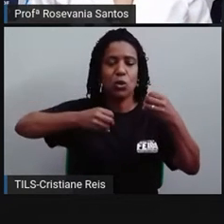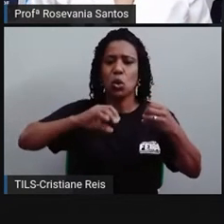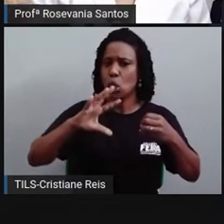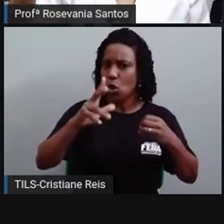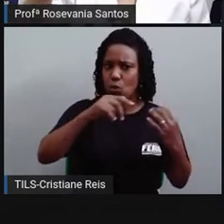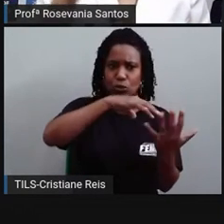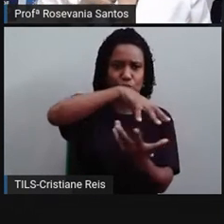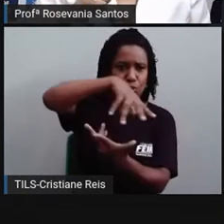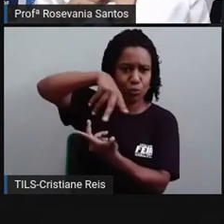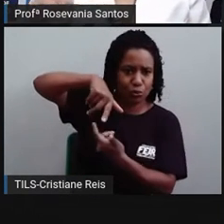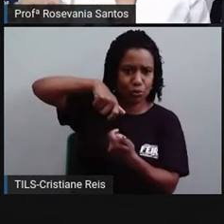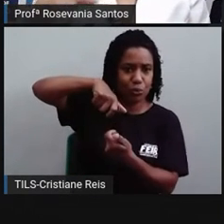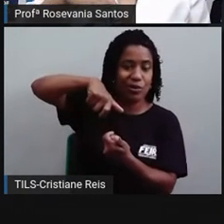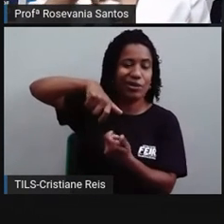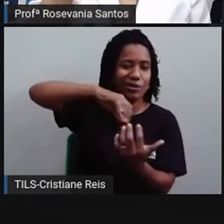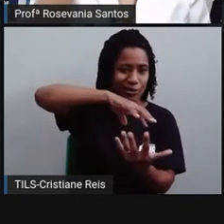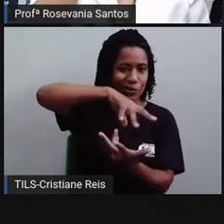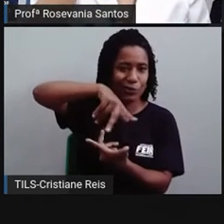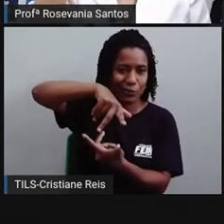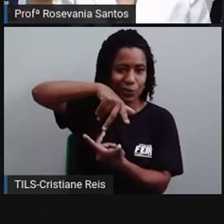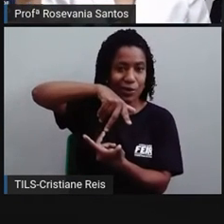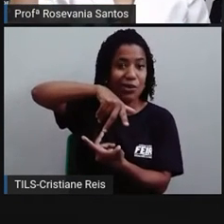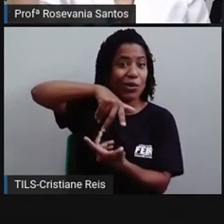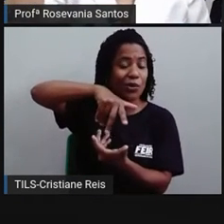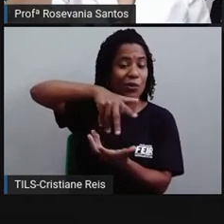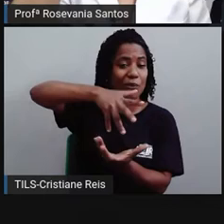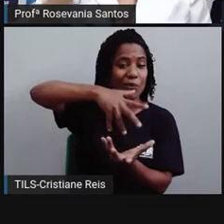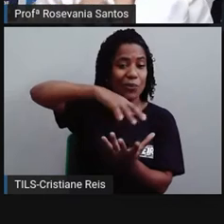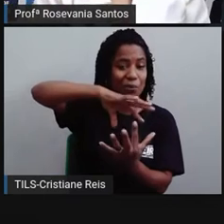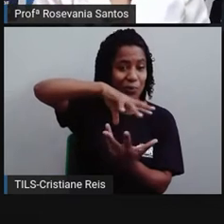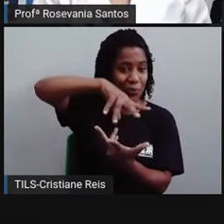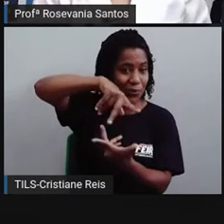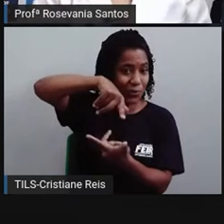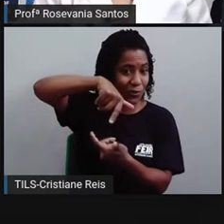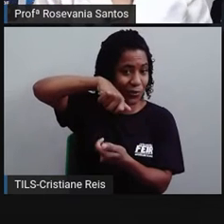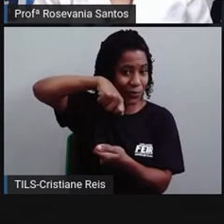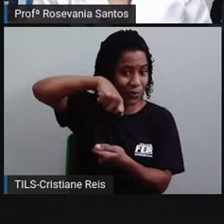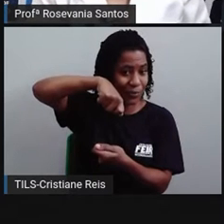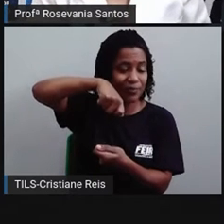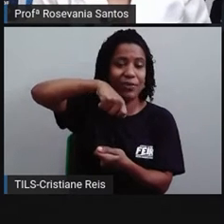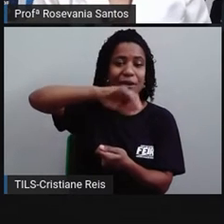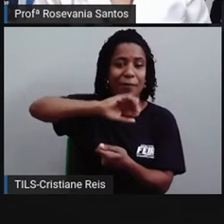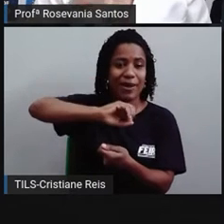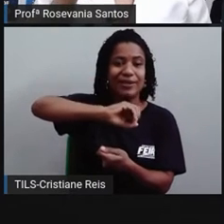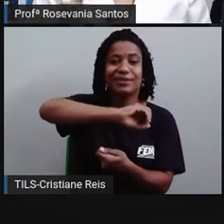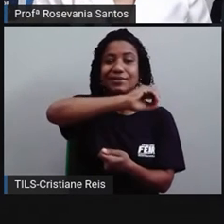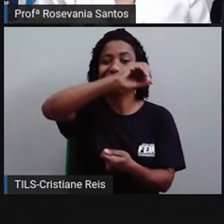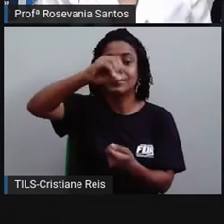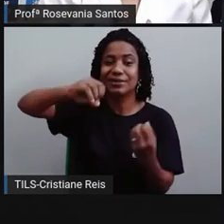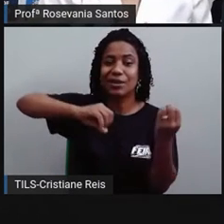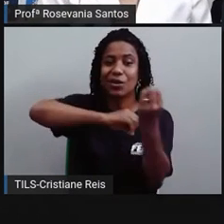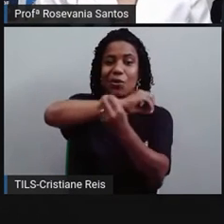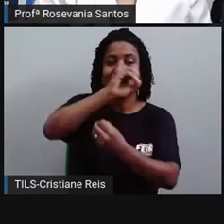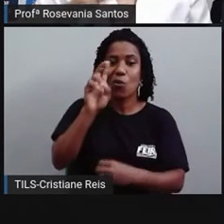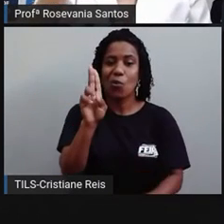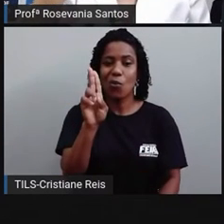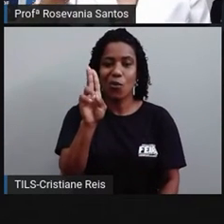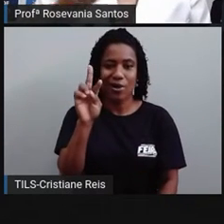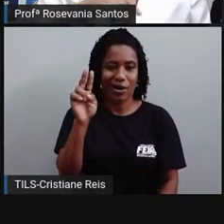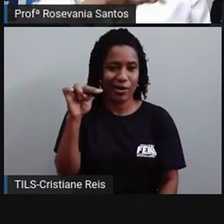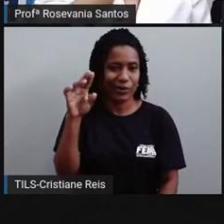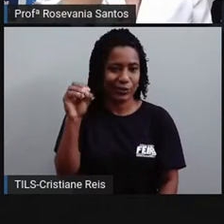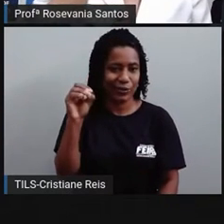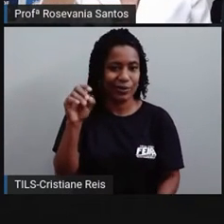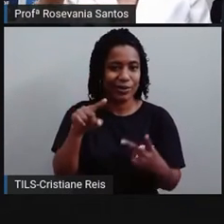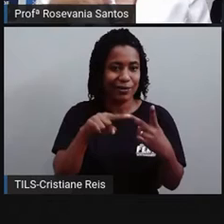né? Eles giram no sentido anti-horário, ou no sentido contrário do ponteiro dos relógios. Somente Urano e Vênus é que